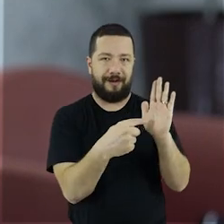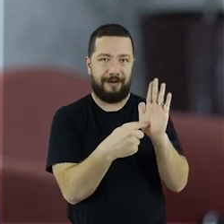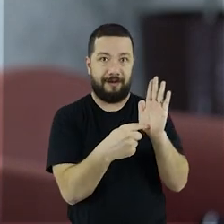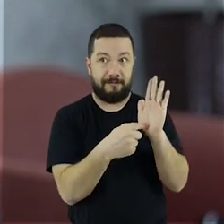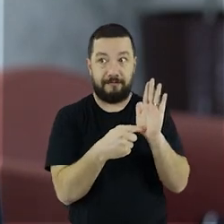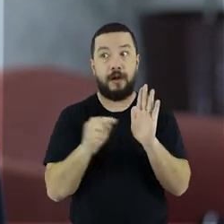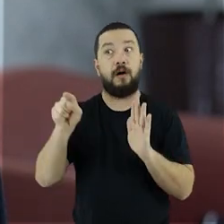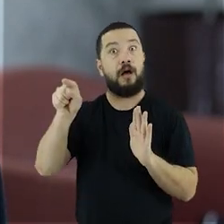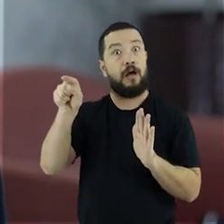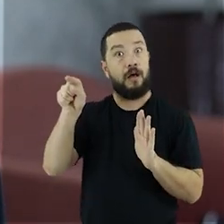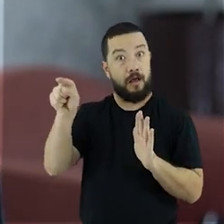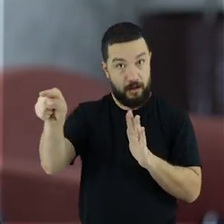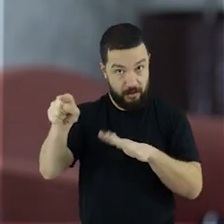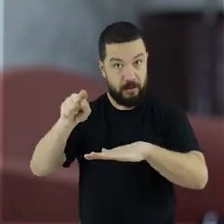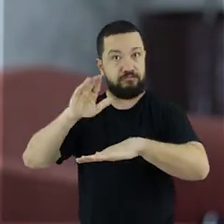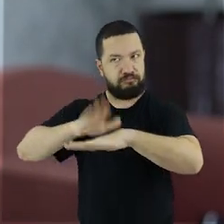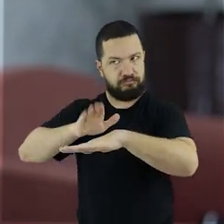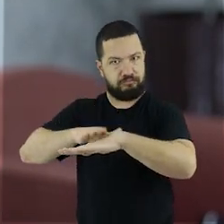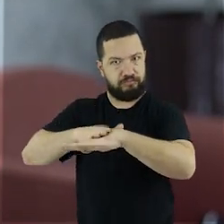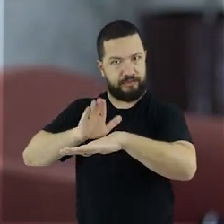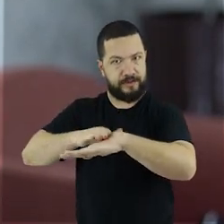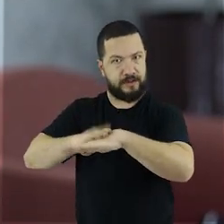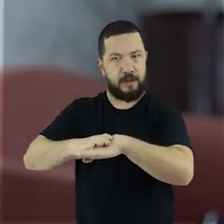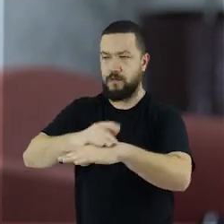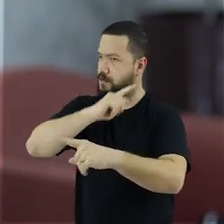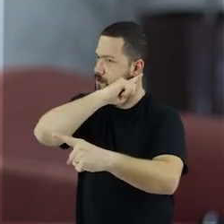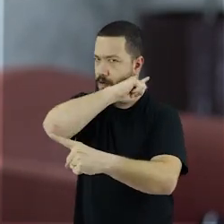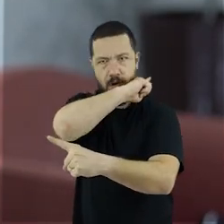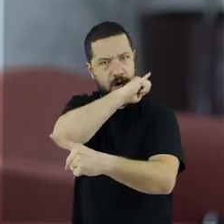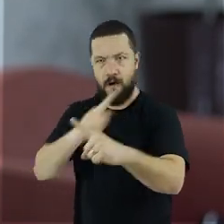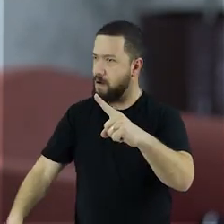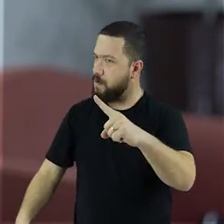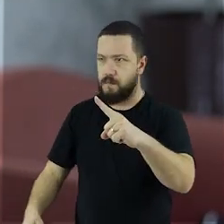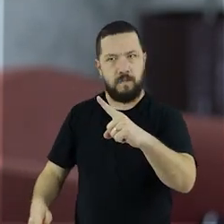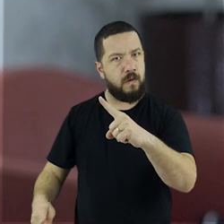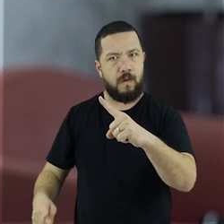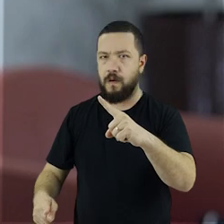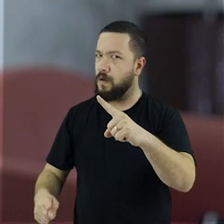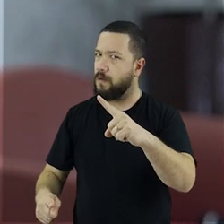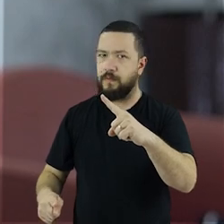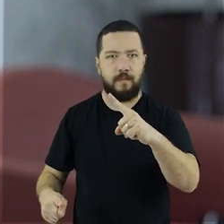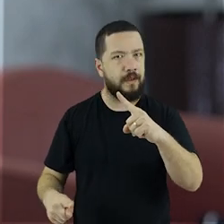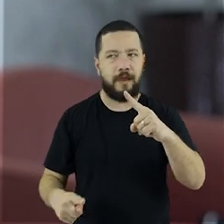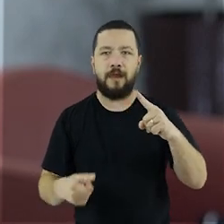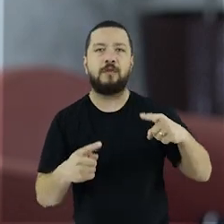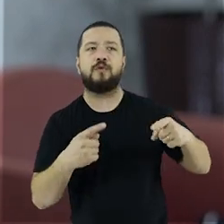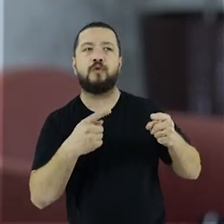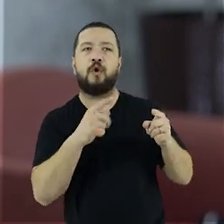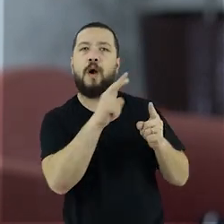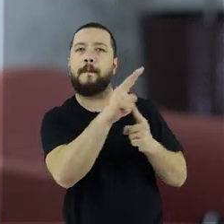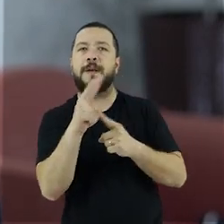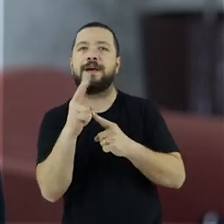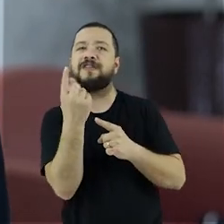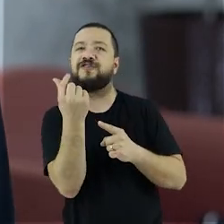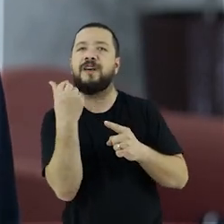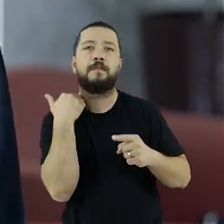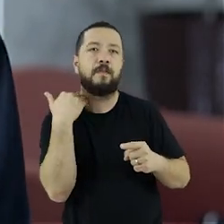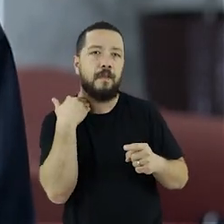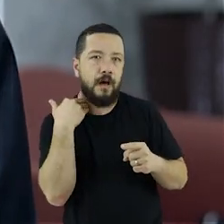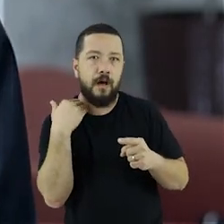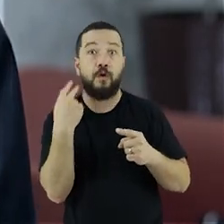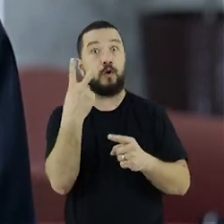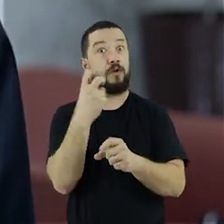E com isso o empregador fica impossibilitado de negociar com os bancos oficiais por um período de dois